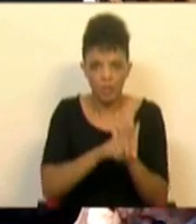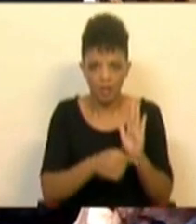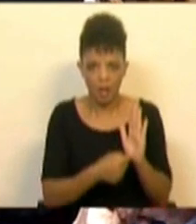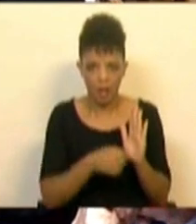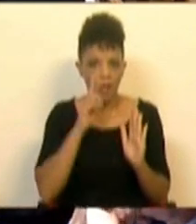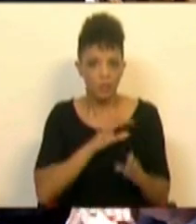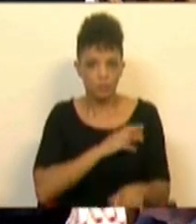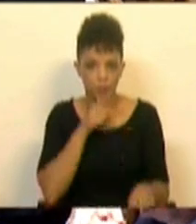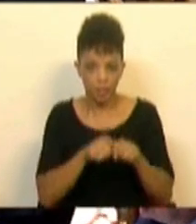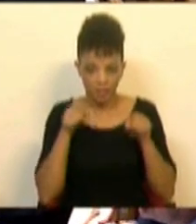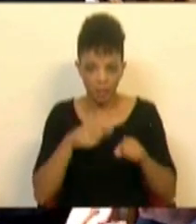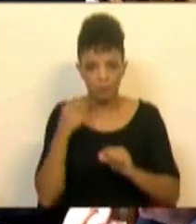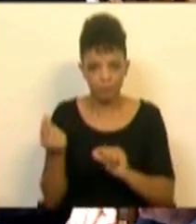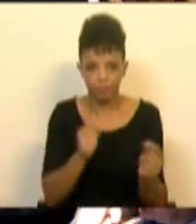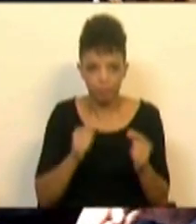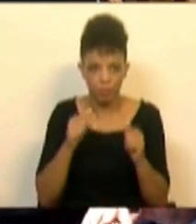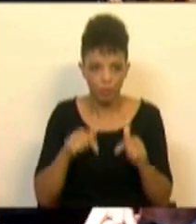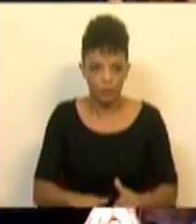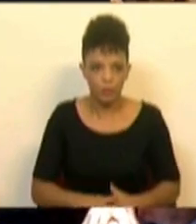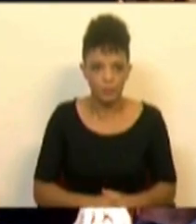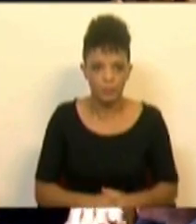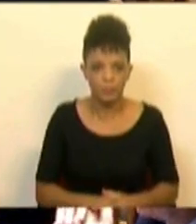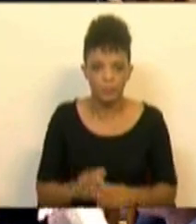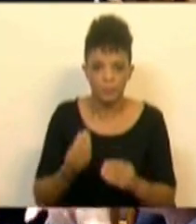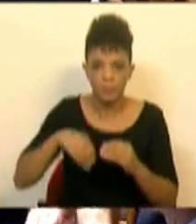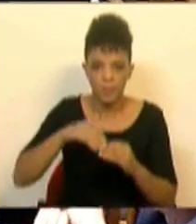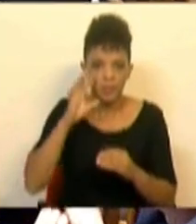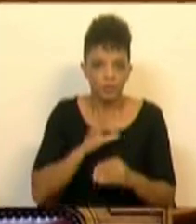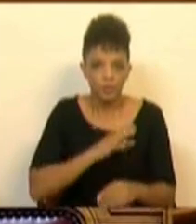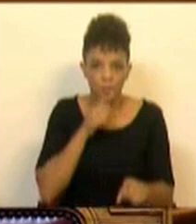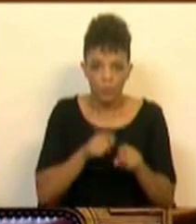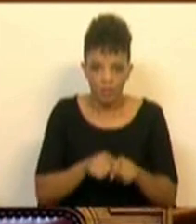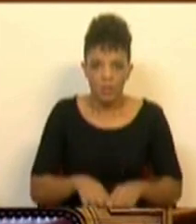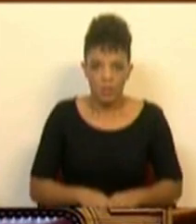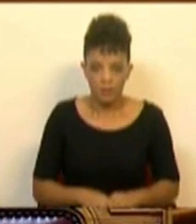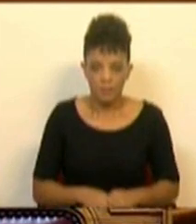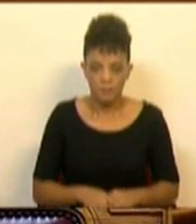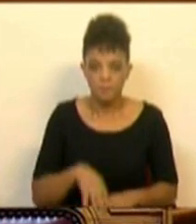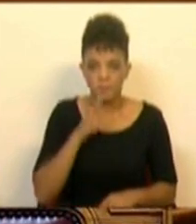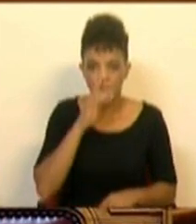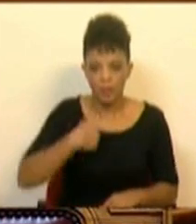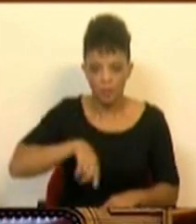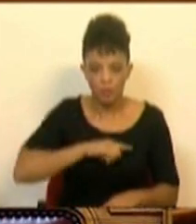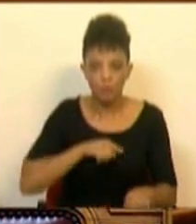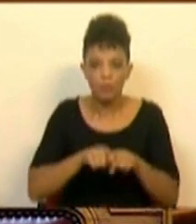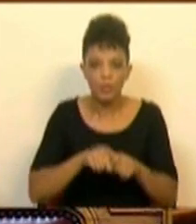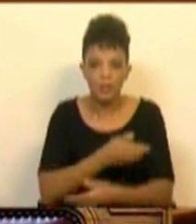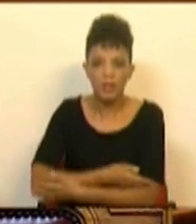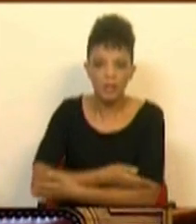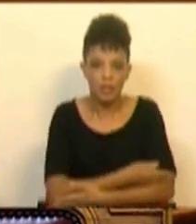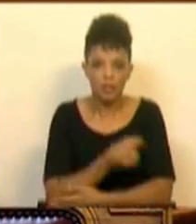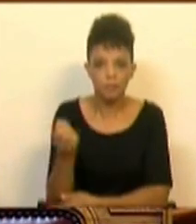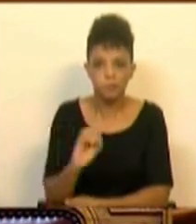Sra. Deputada está aqui a discutir hoje. E há mais, Sra. Deputada. Quando temos uma política de creches